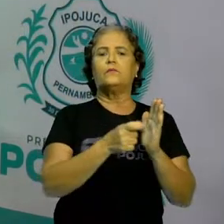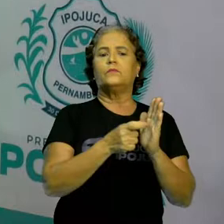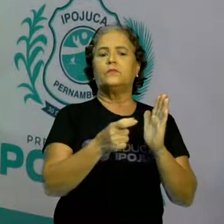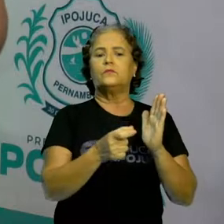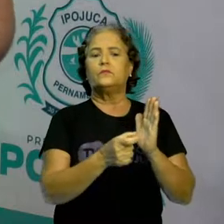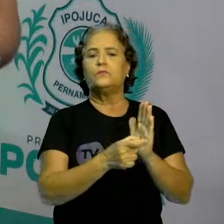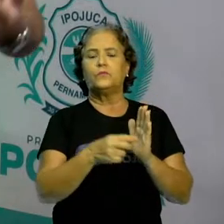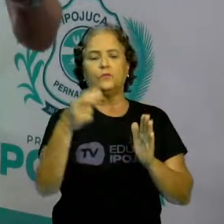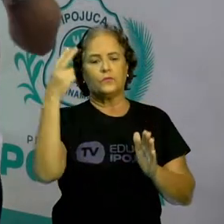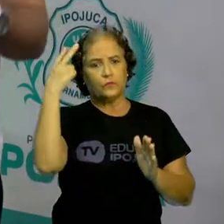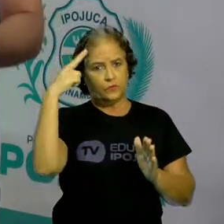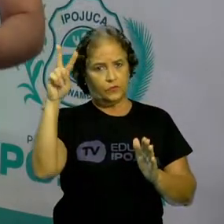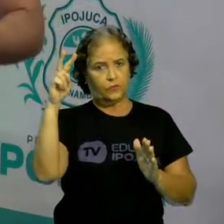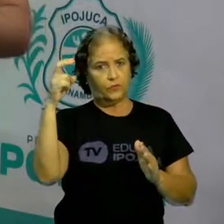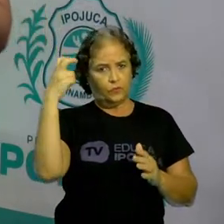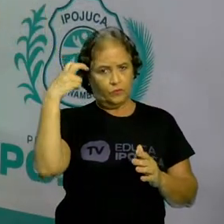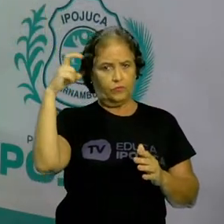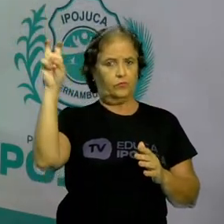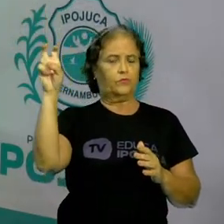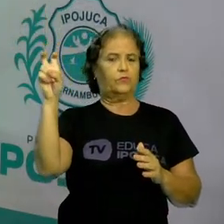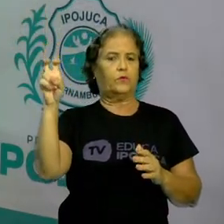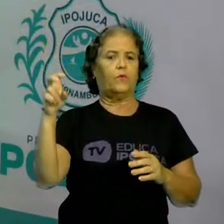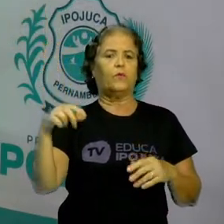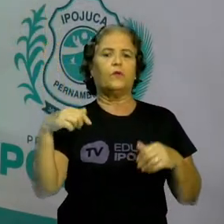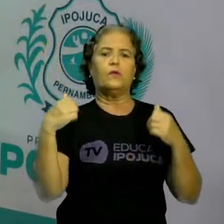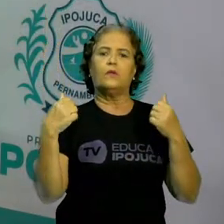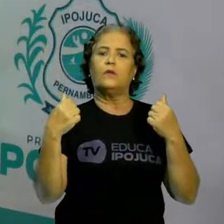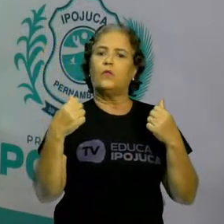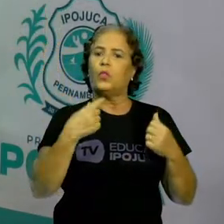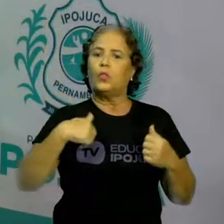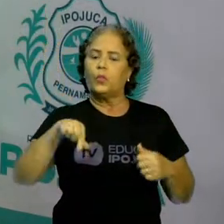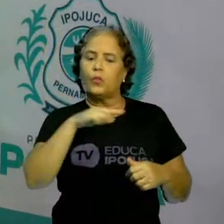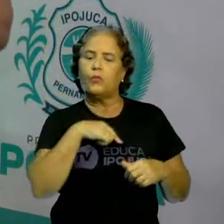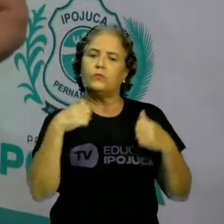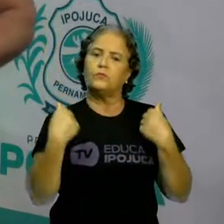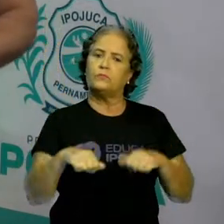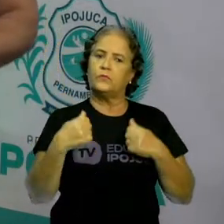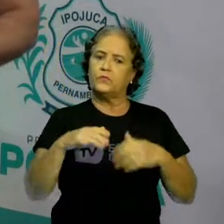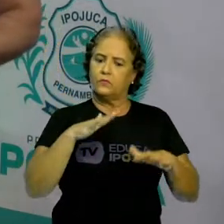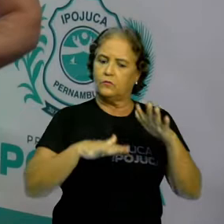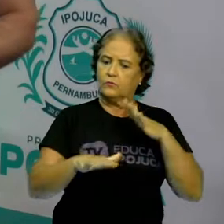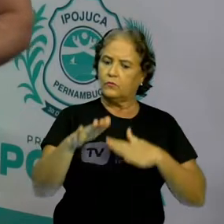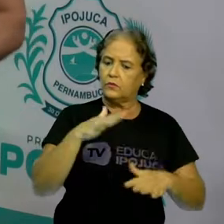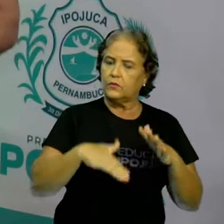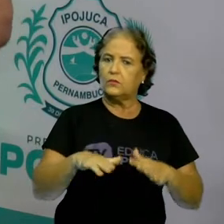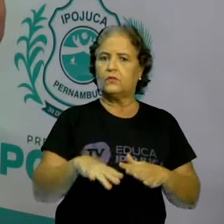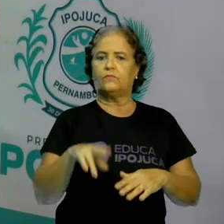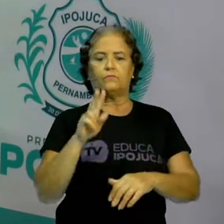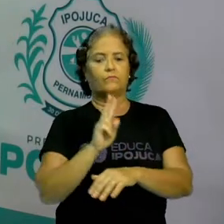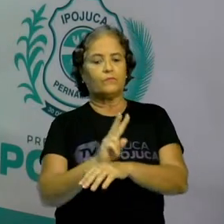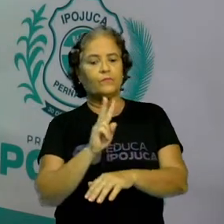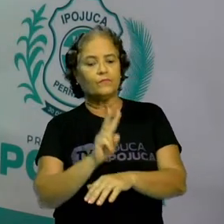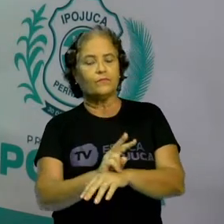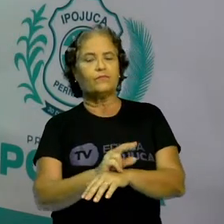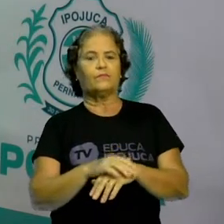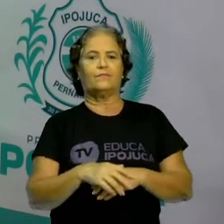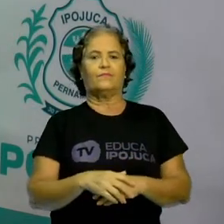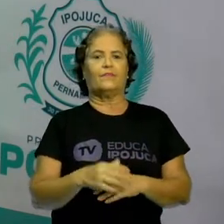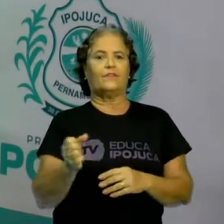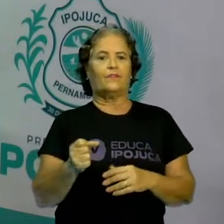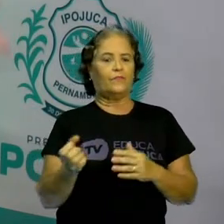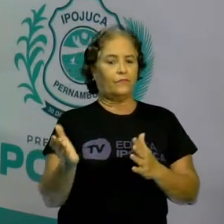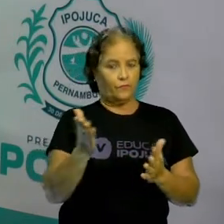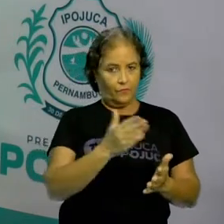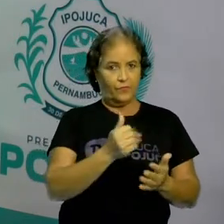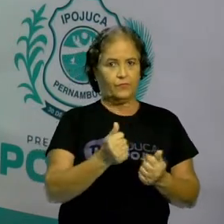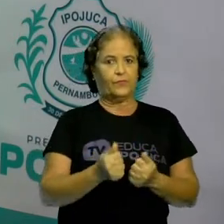cultural que nós devemos preservar, divulgar com muito orgulho. Então pessoal, estão prontos? Vamos lá